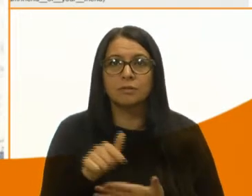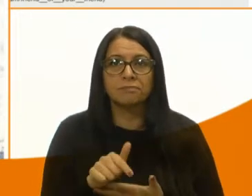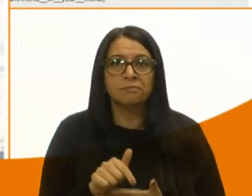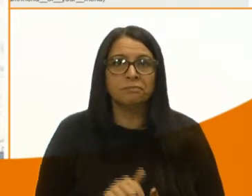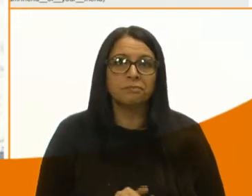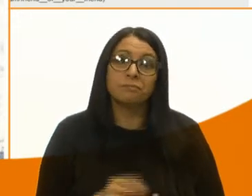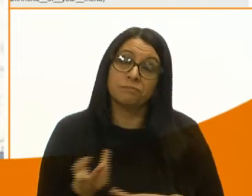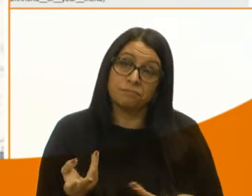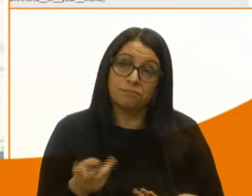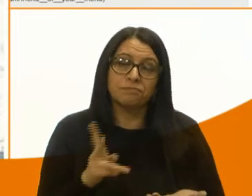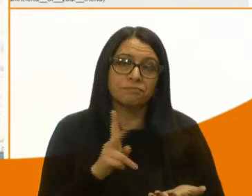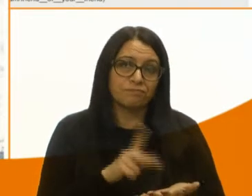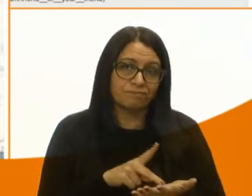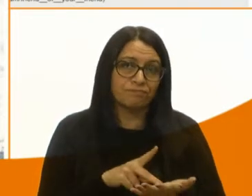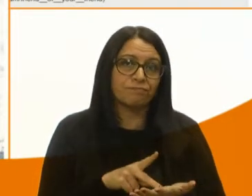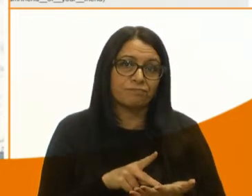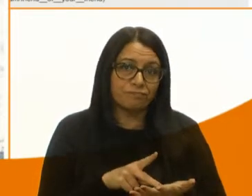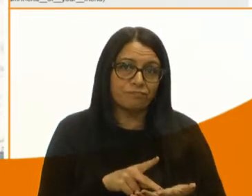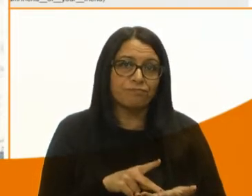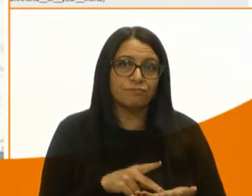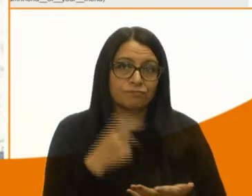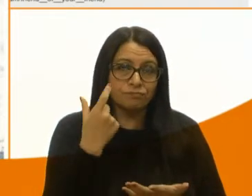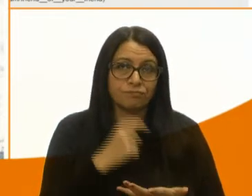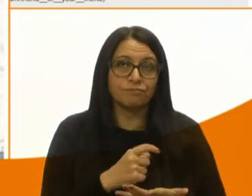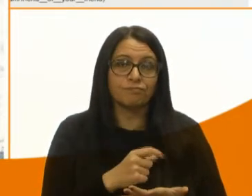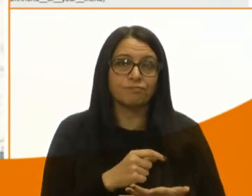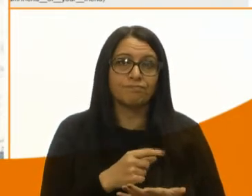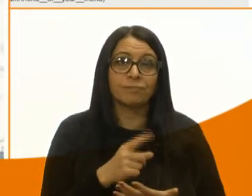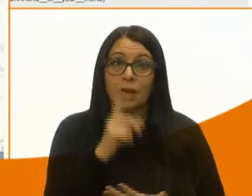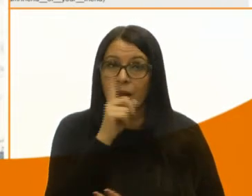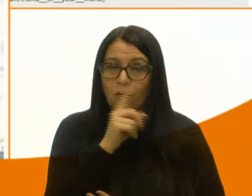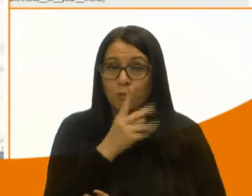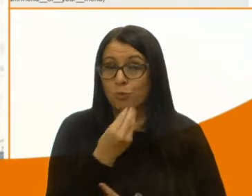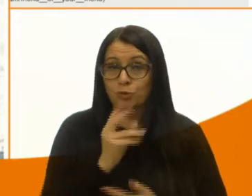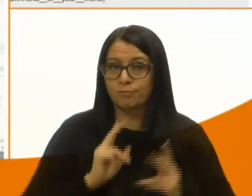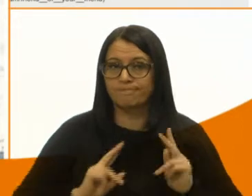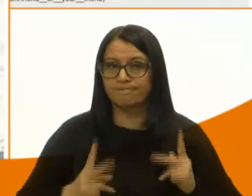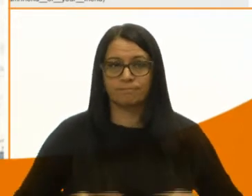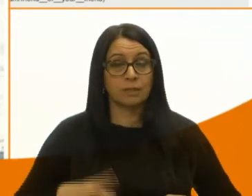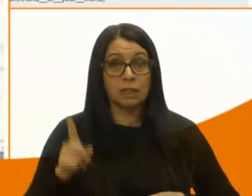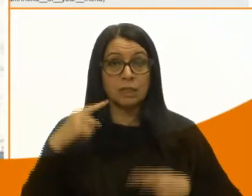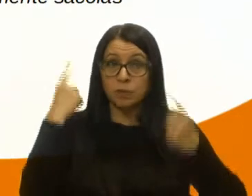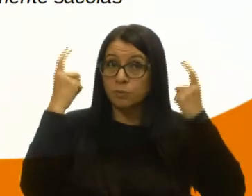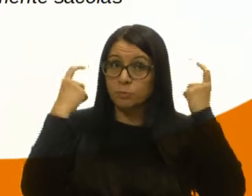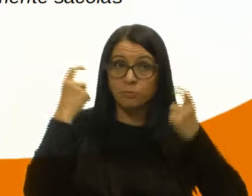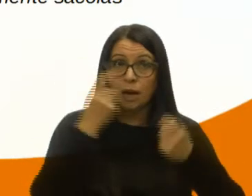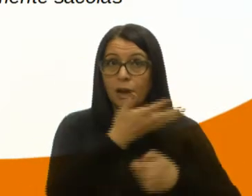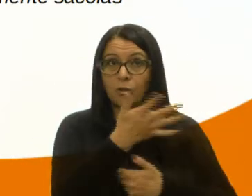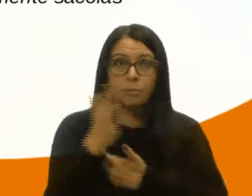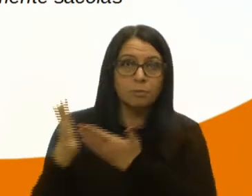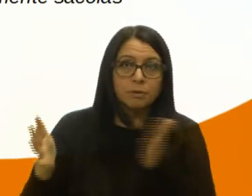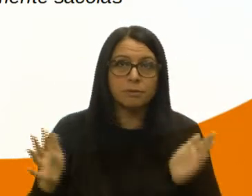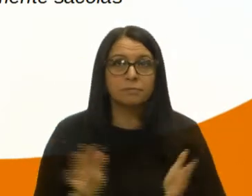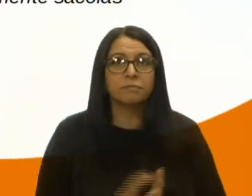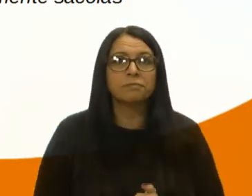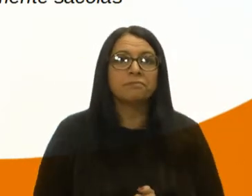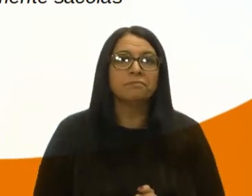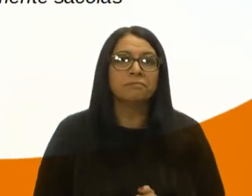de fato, eu acho que, nesse sentido, a gente falhou muito como ser humano, de não se preocupar com o meio ambiente.